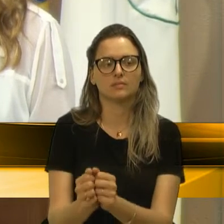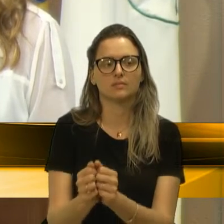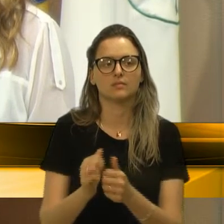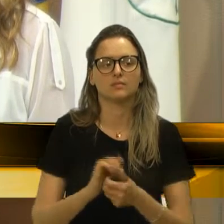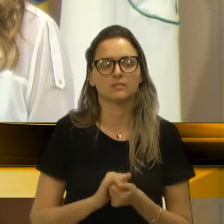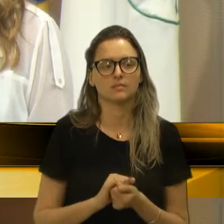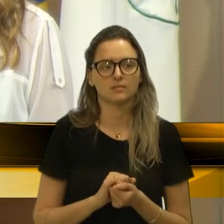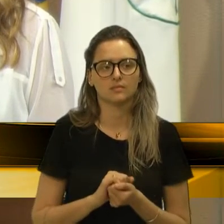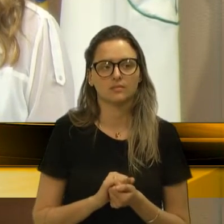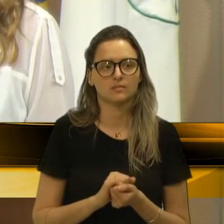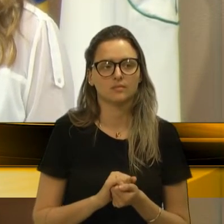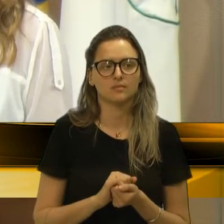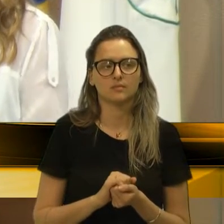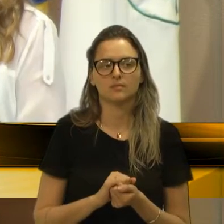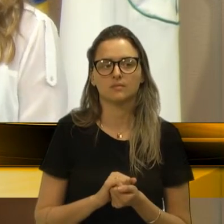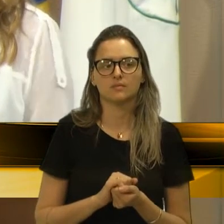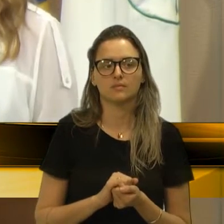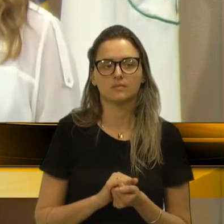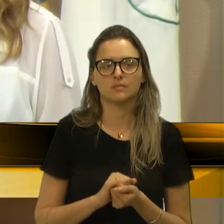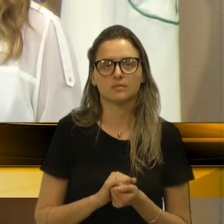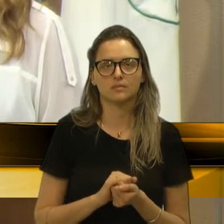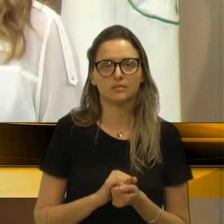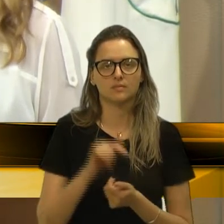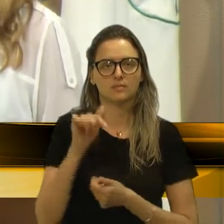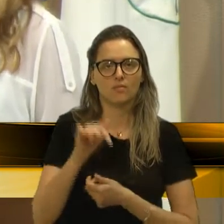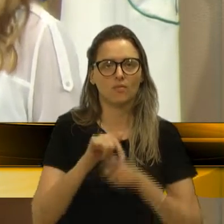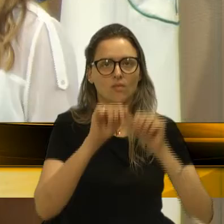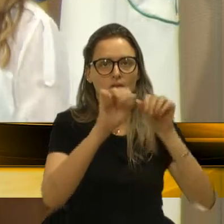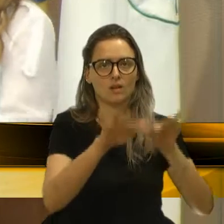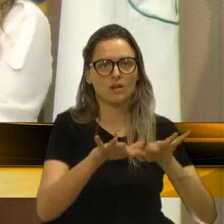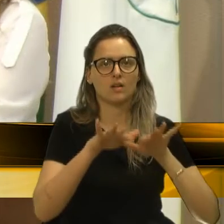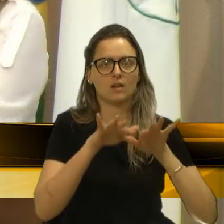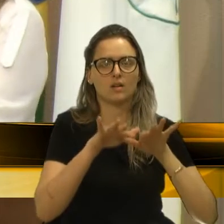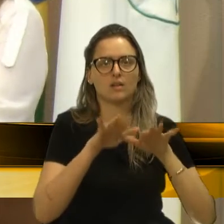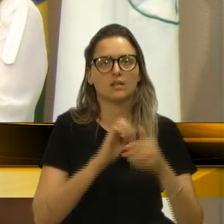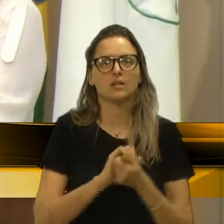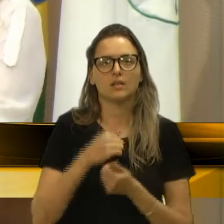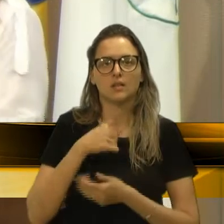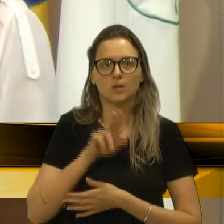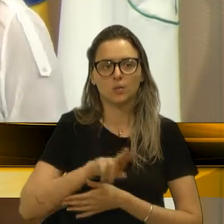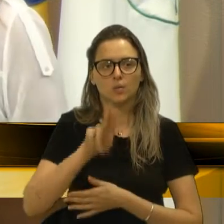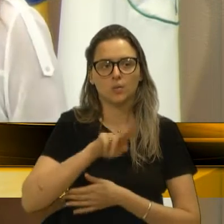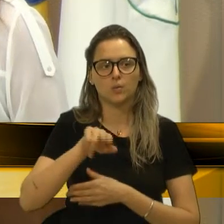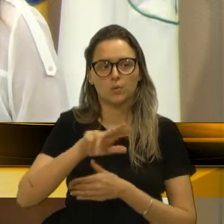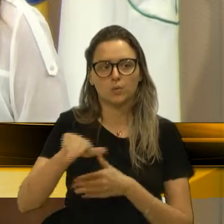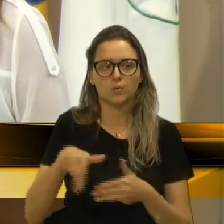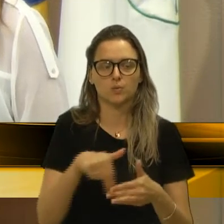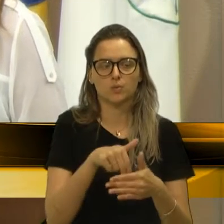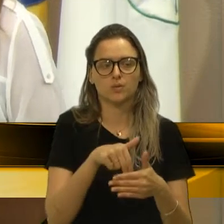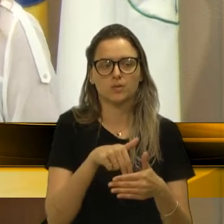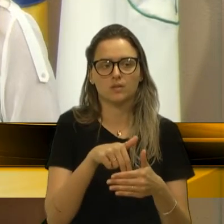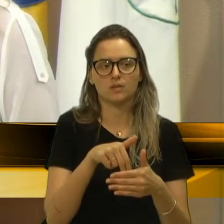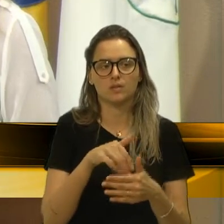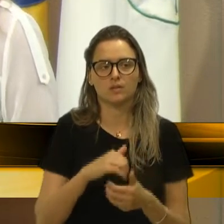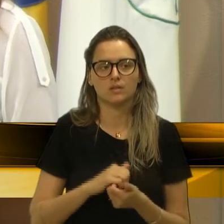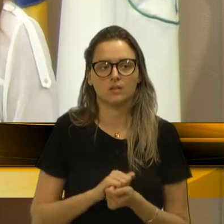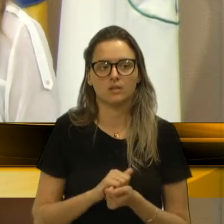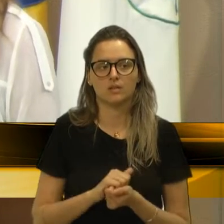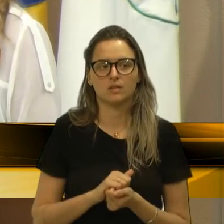sociais. E aqui no plenário. Bem, eu ocupo esse espaço de declaração de líder para